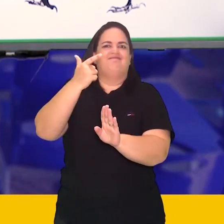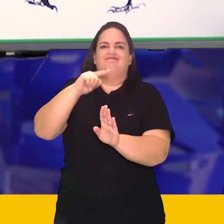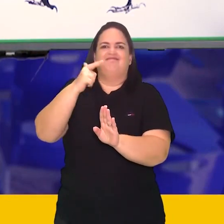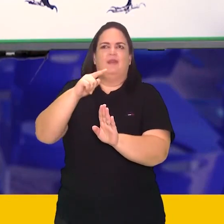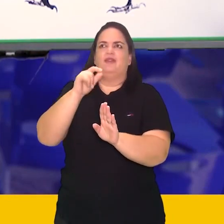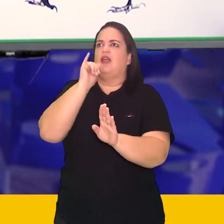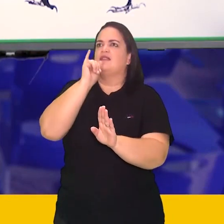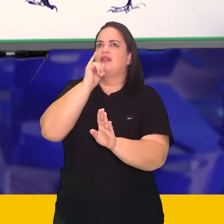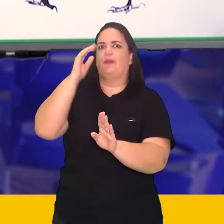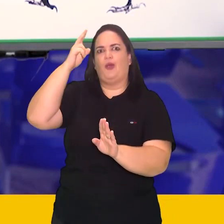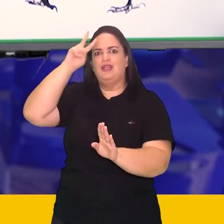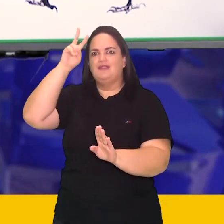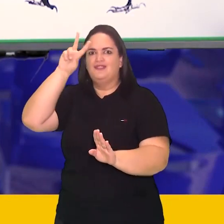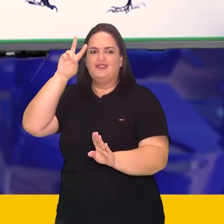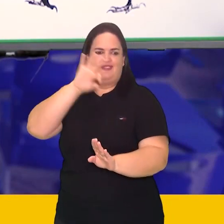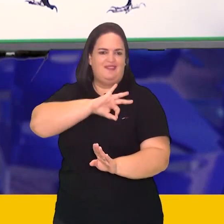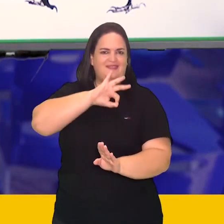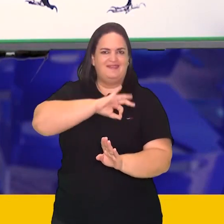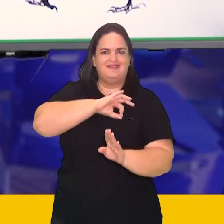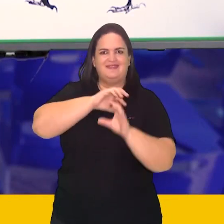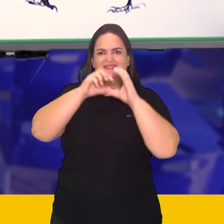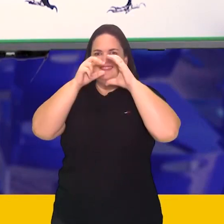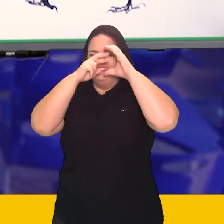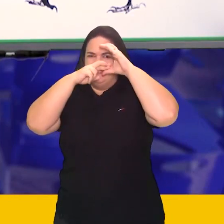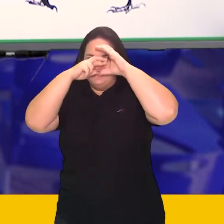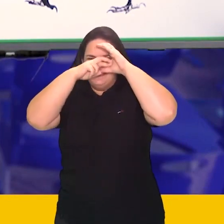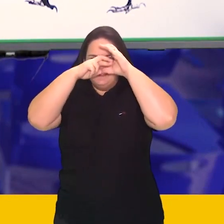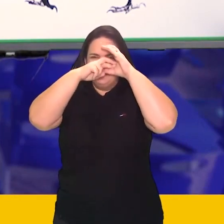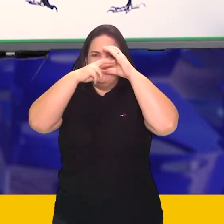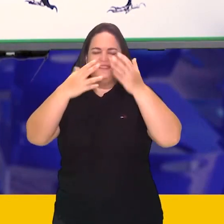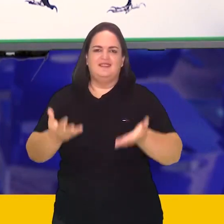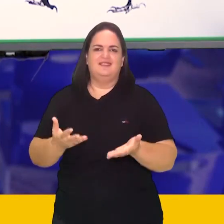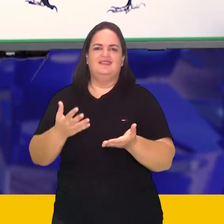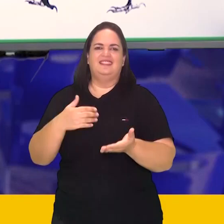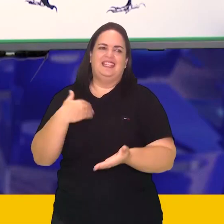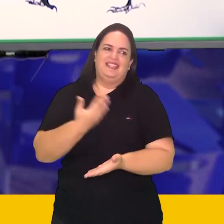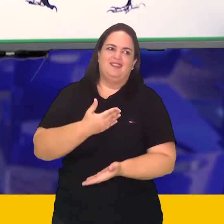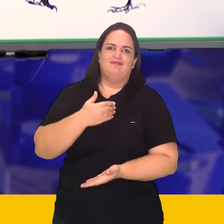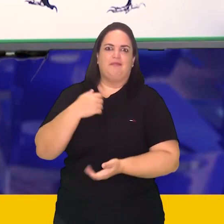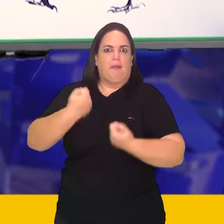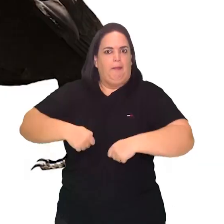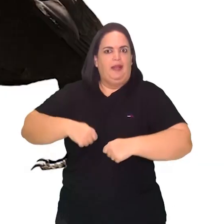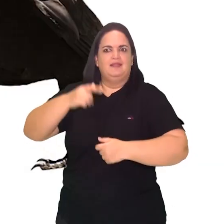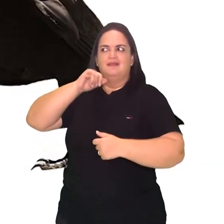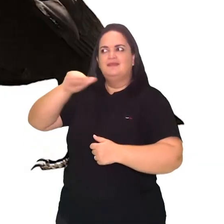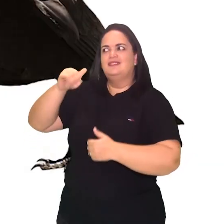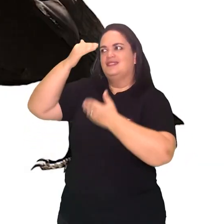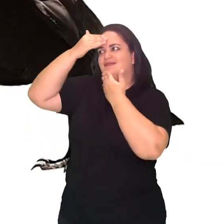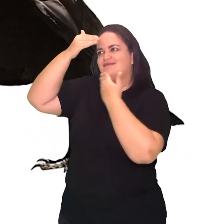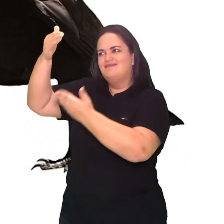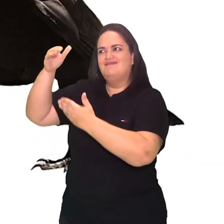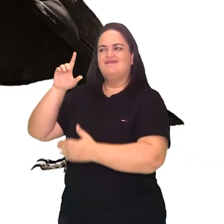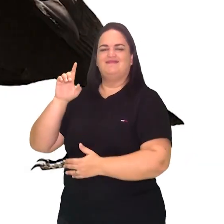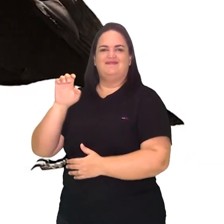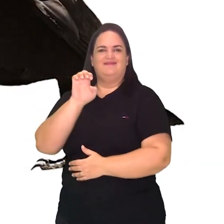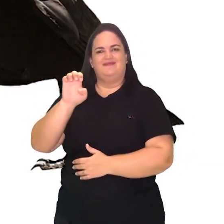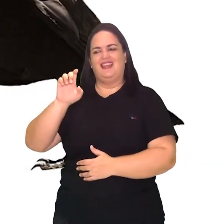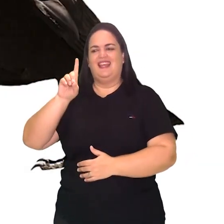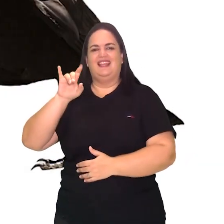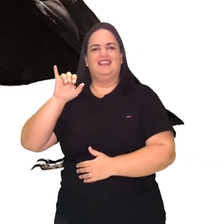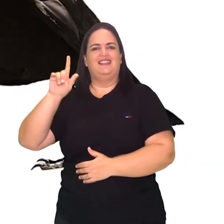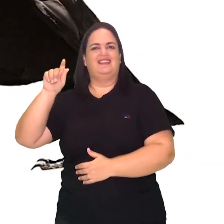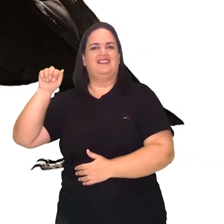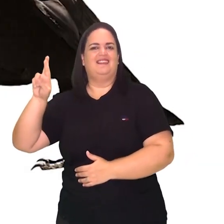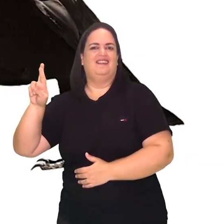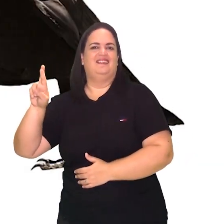histórias de detetive. Portanto, a gente também deve o nosso muito obrigado ao Edgar Allan Poe para